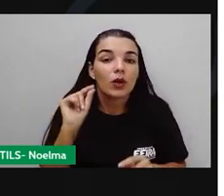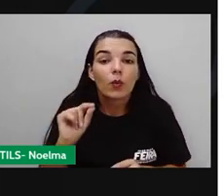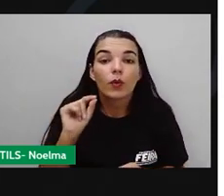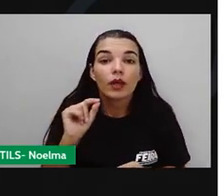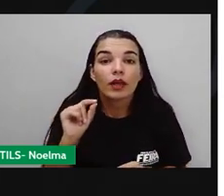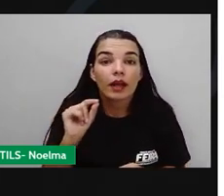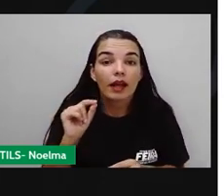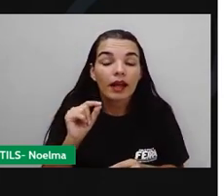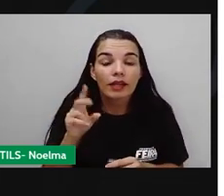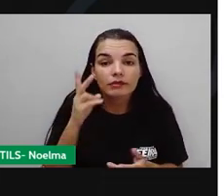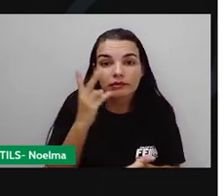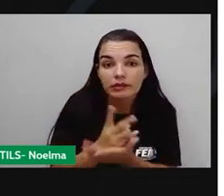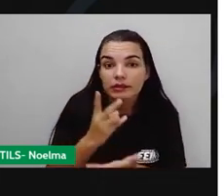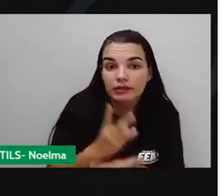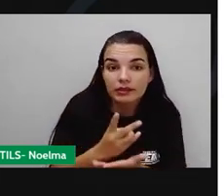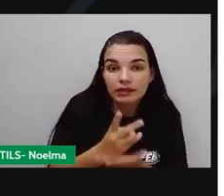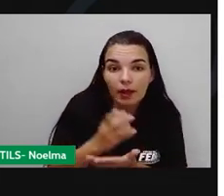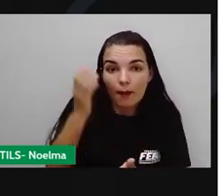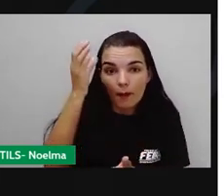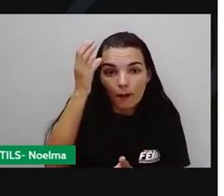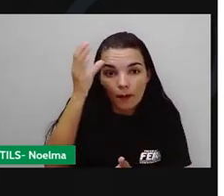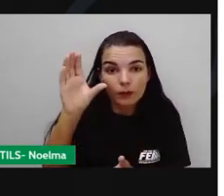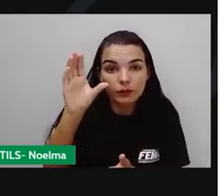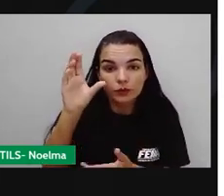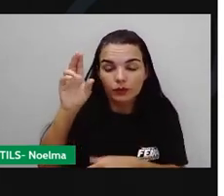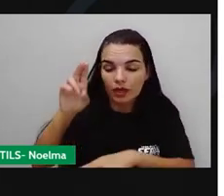tradição junina viva no interior.